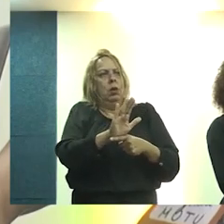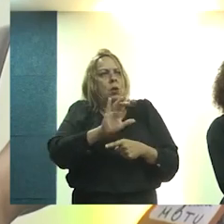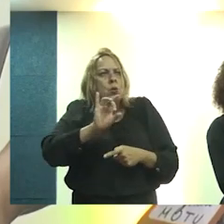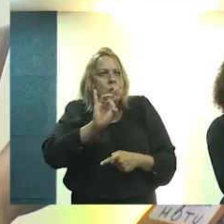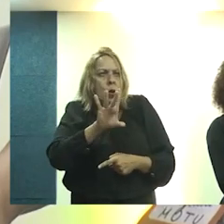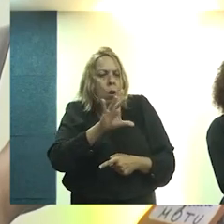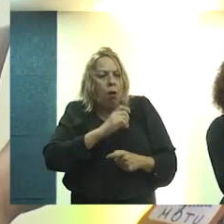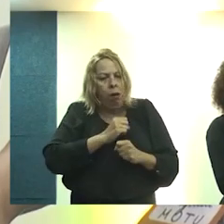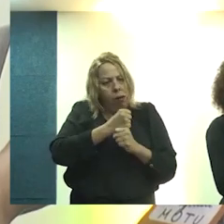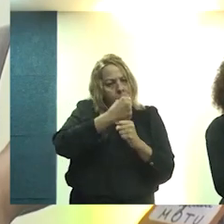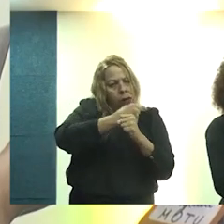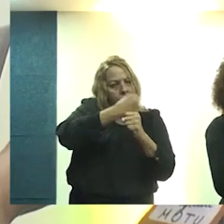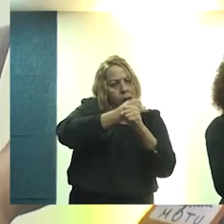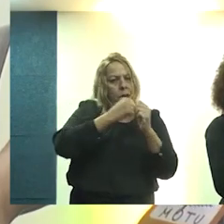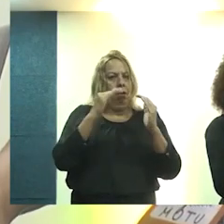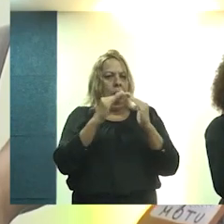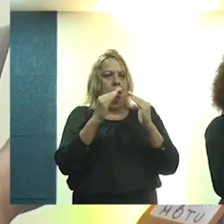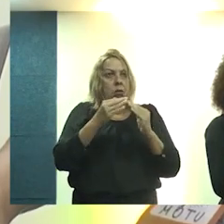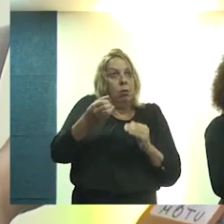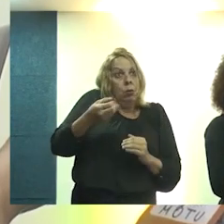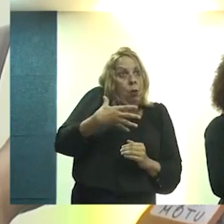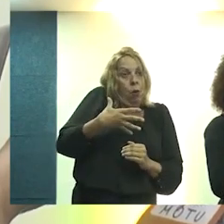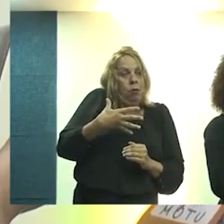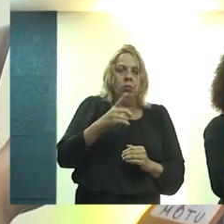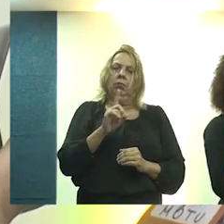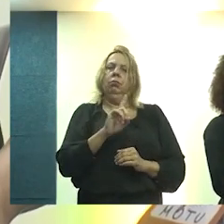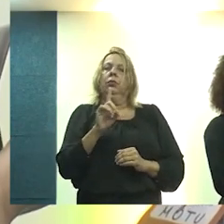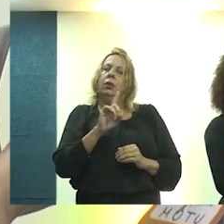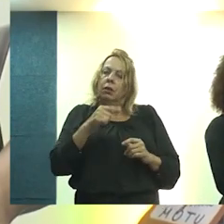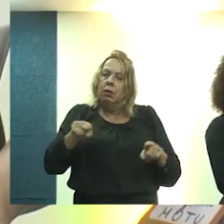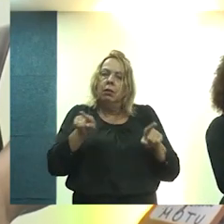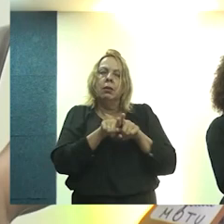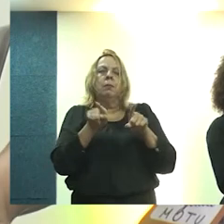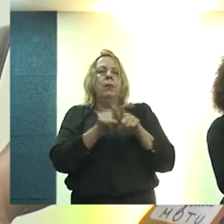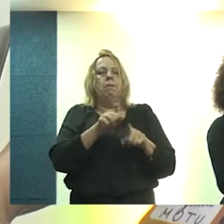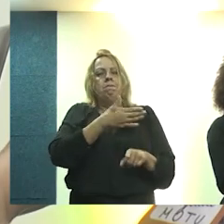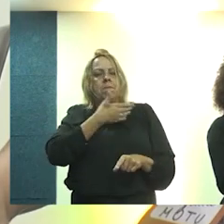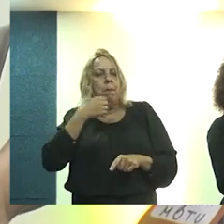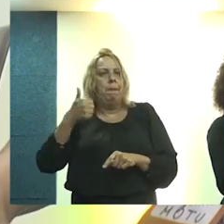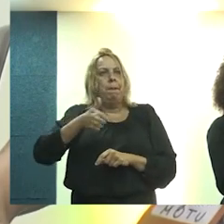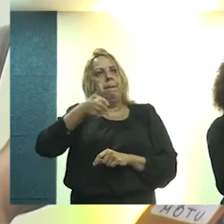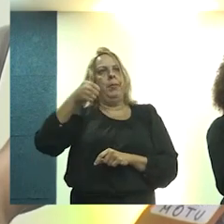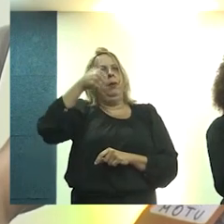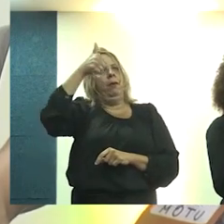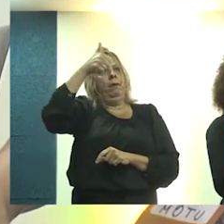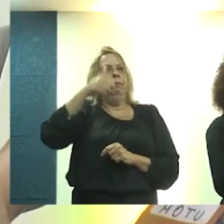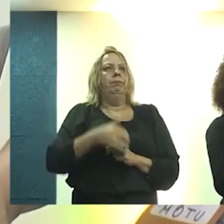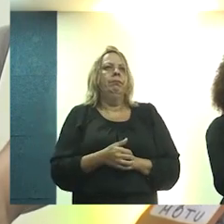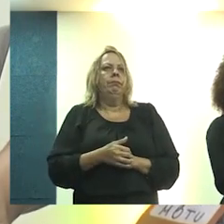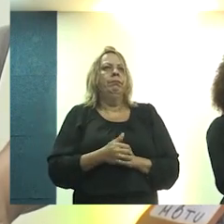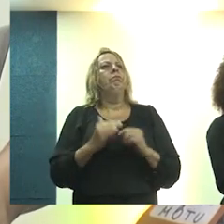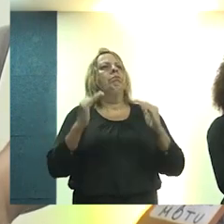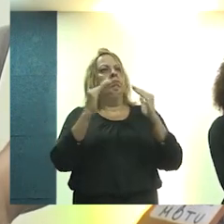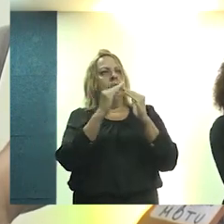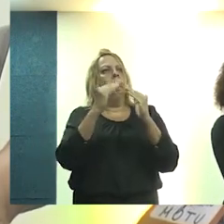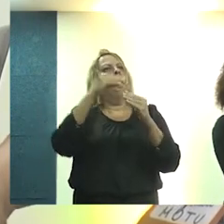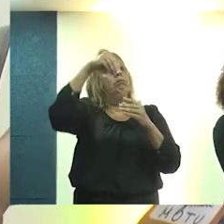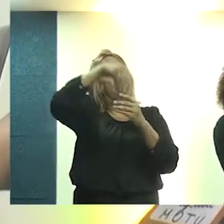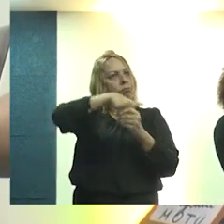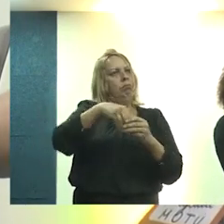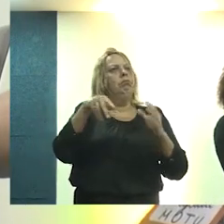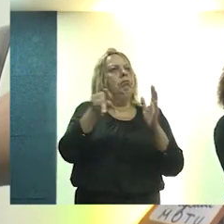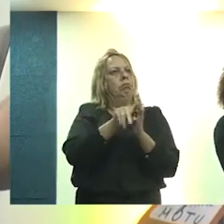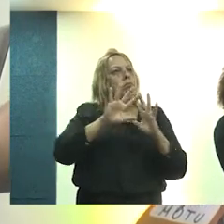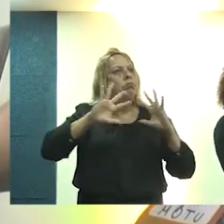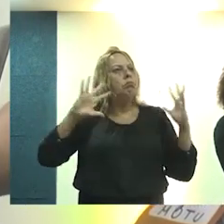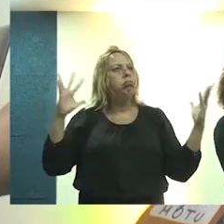a edificar novas casas, mas, principalmente, a melhorar a condição delas e do habitar, do habitar